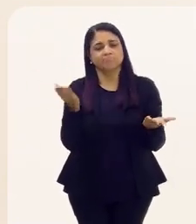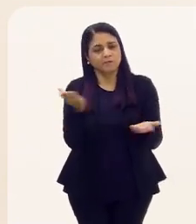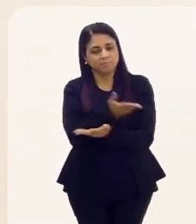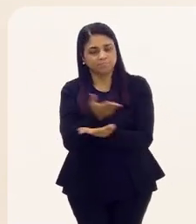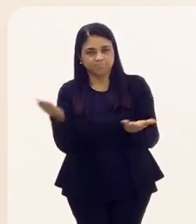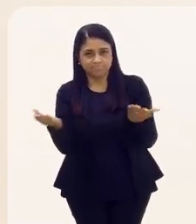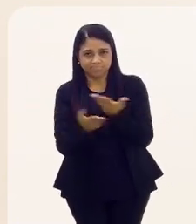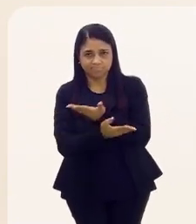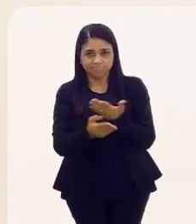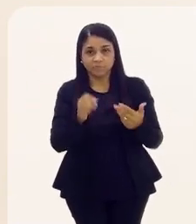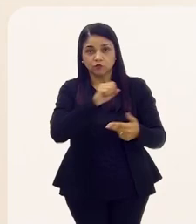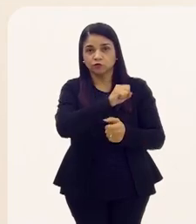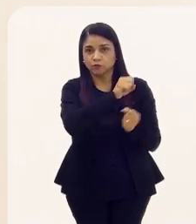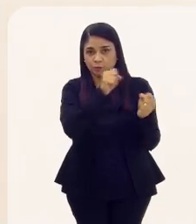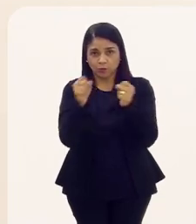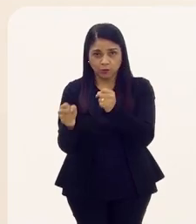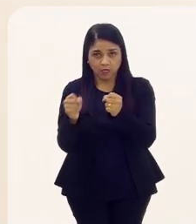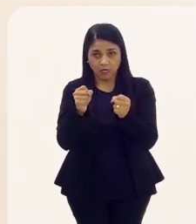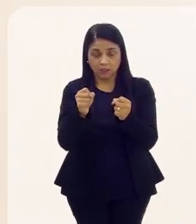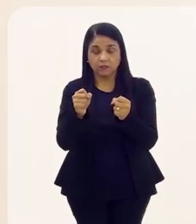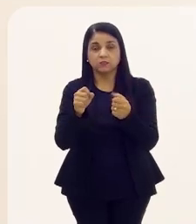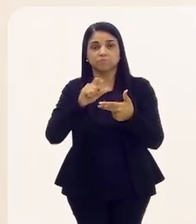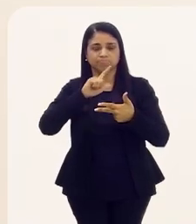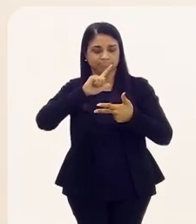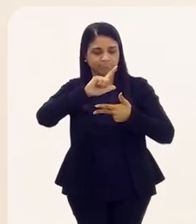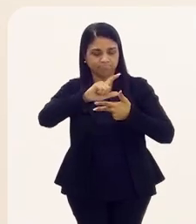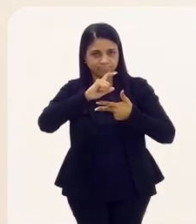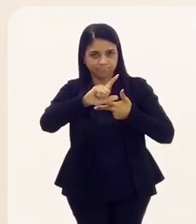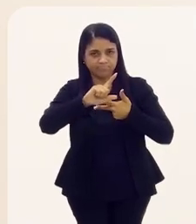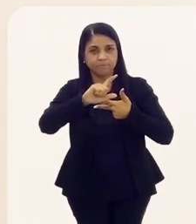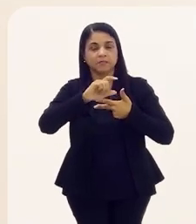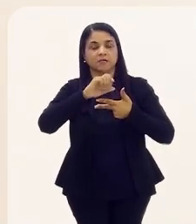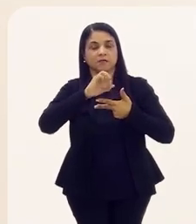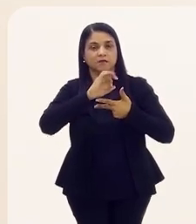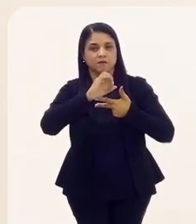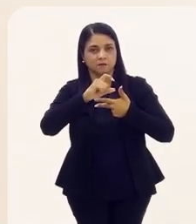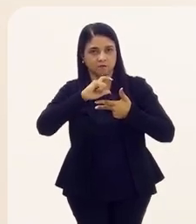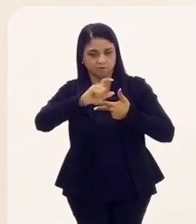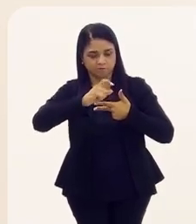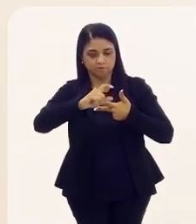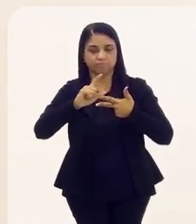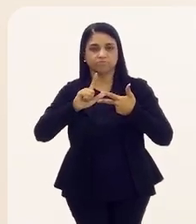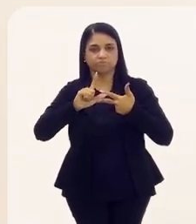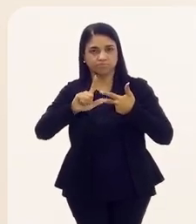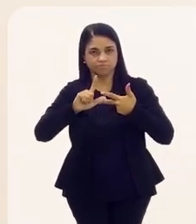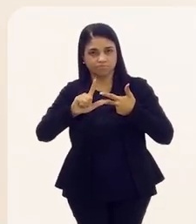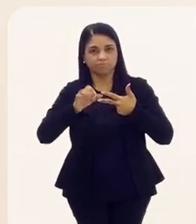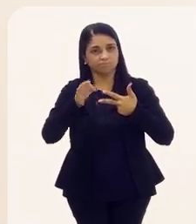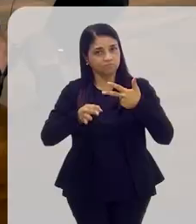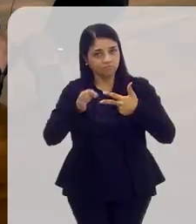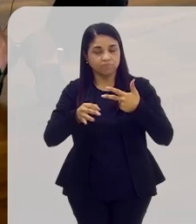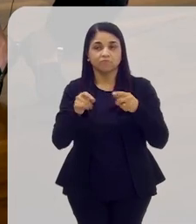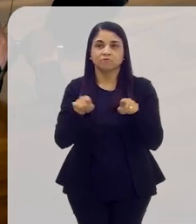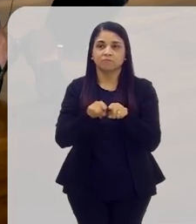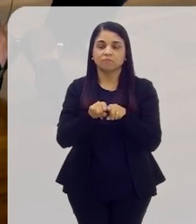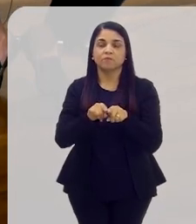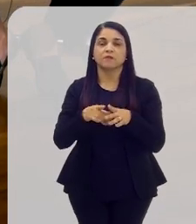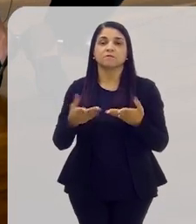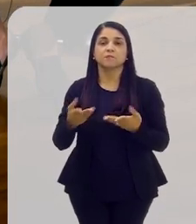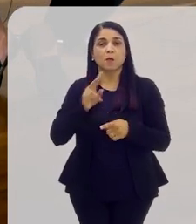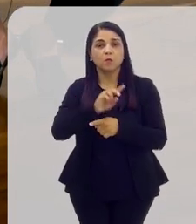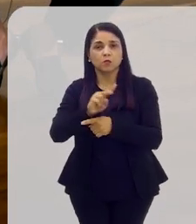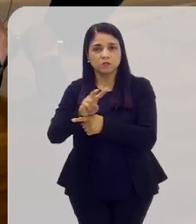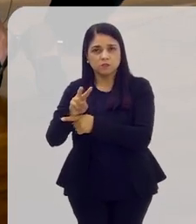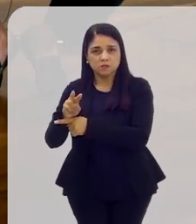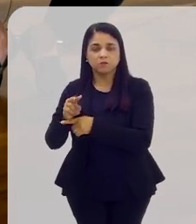construção de uma harmonia social e especialmente a questão da proteção dos direitos do cidadão. Aí eu passo agora